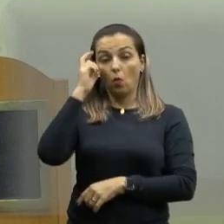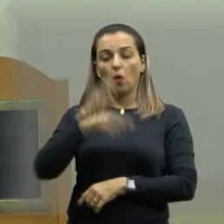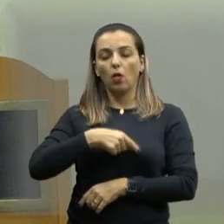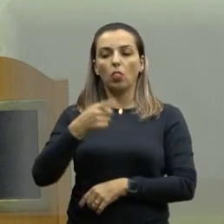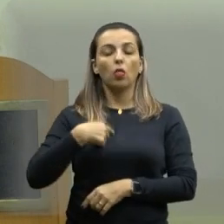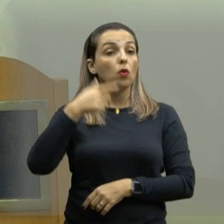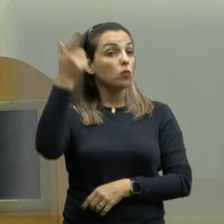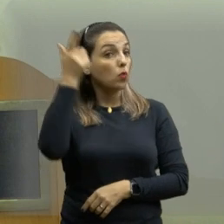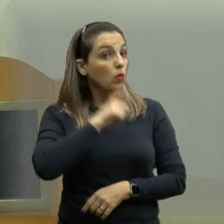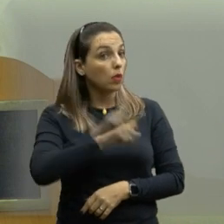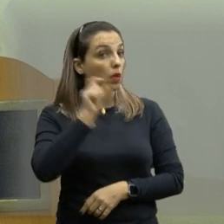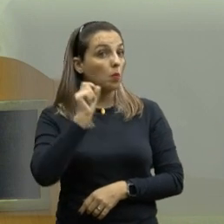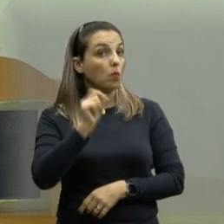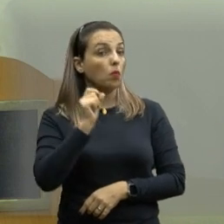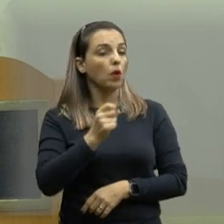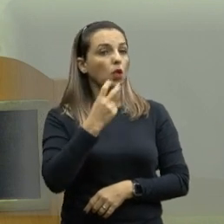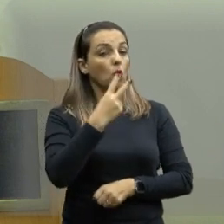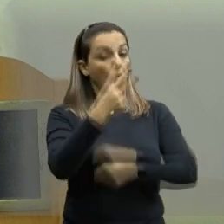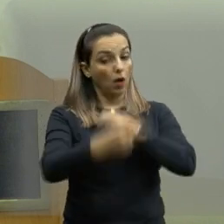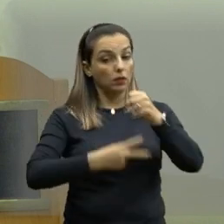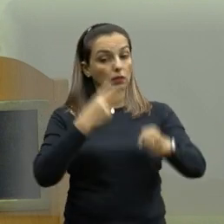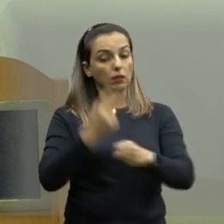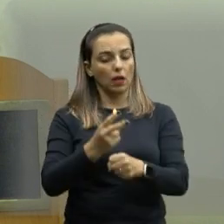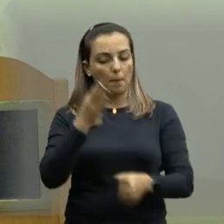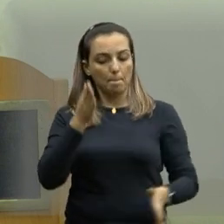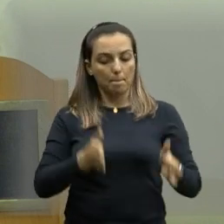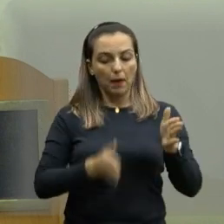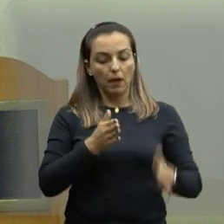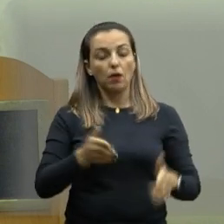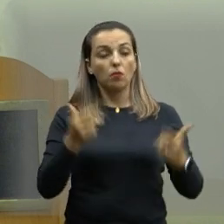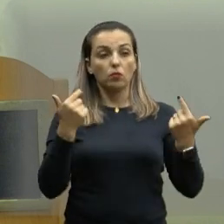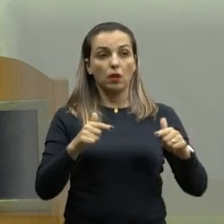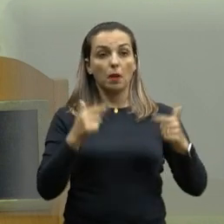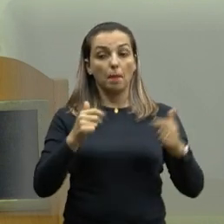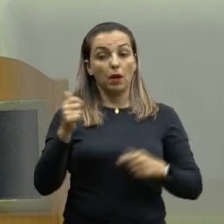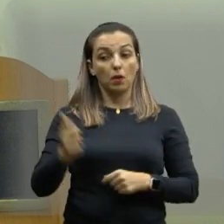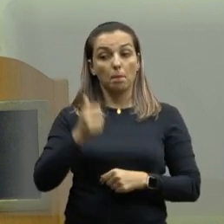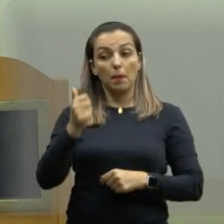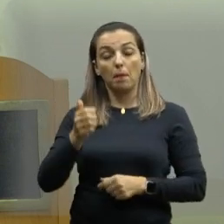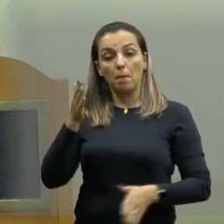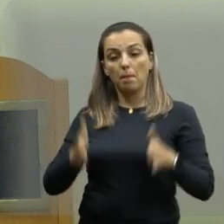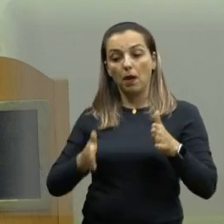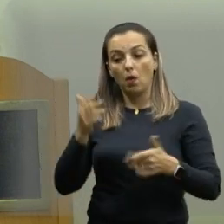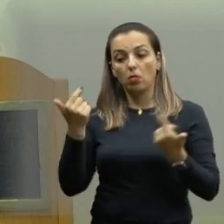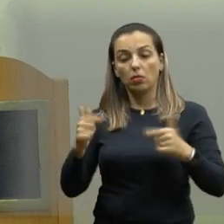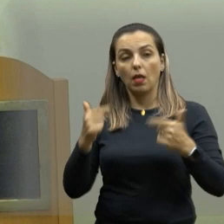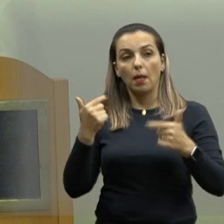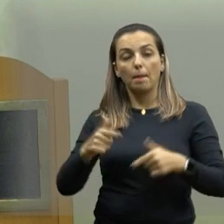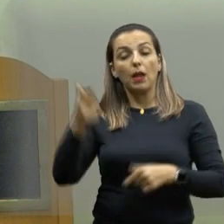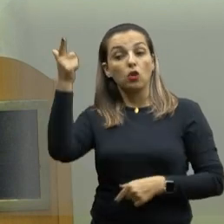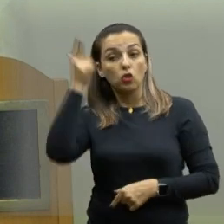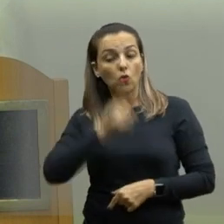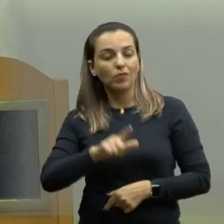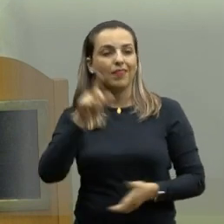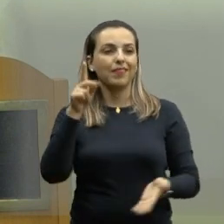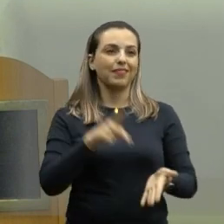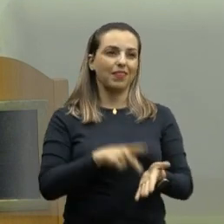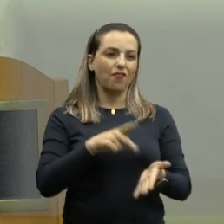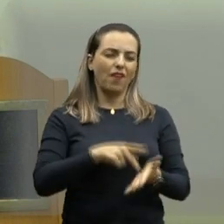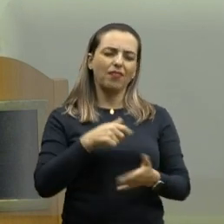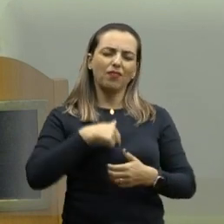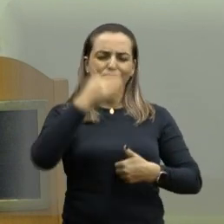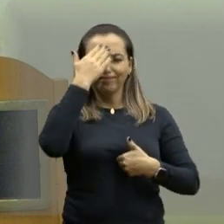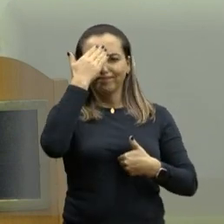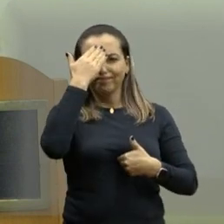nesses dois anos de mandato, nesse primeiro mandato, realizar essa grande conquista para a cidade. Eu fico muito